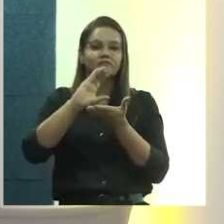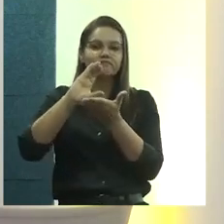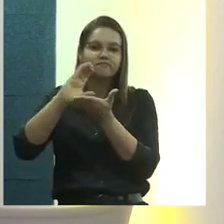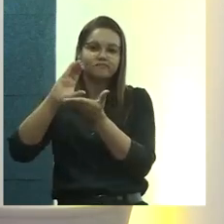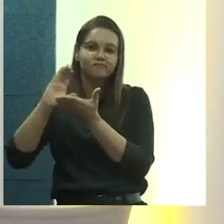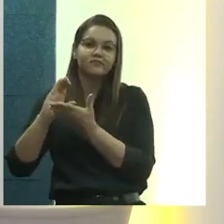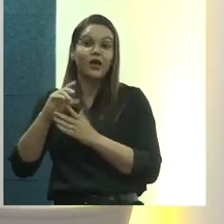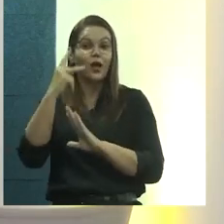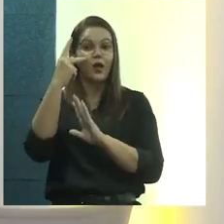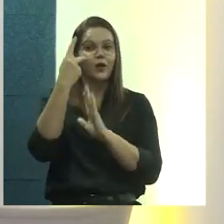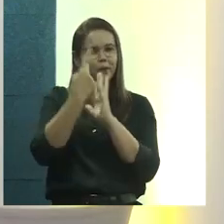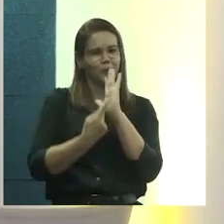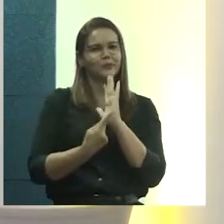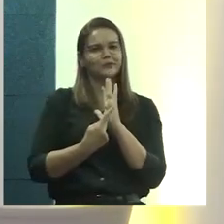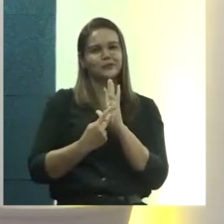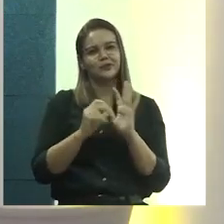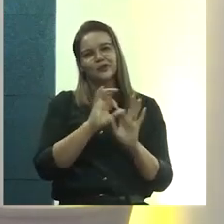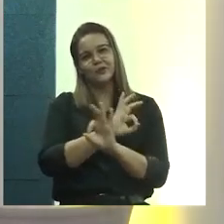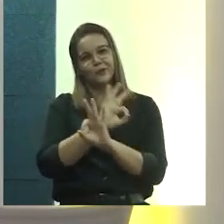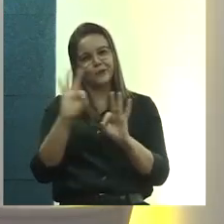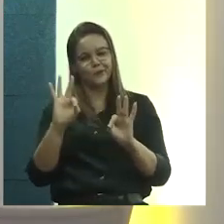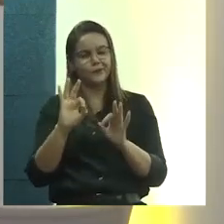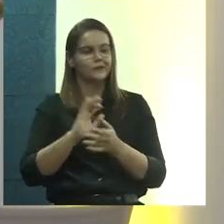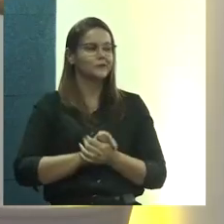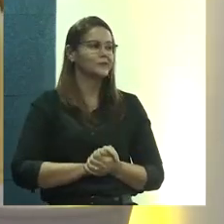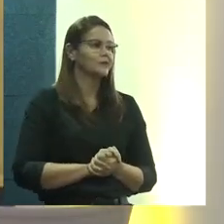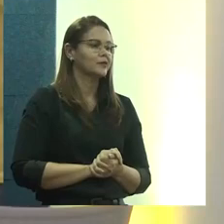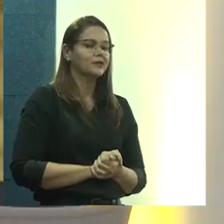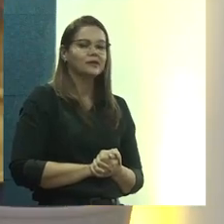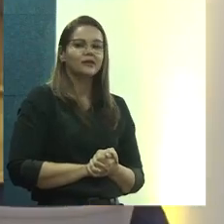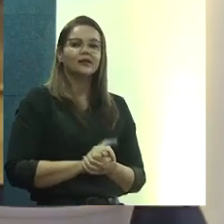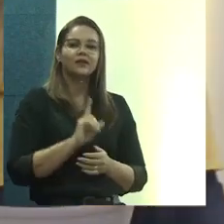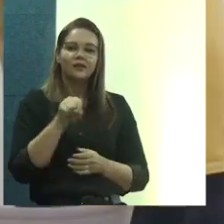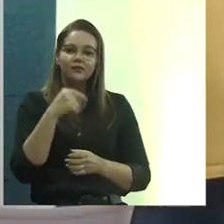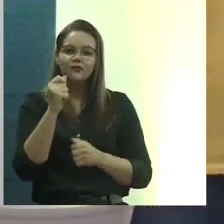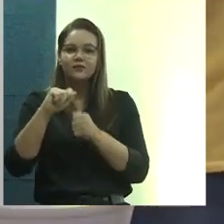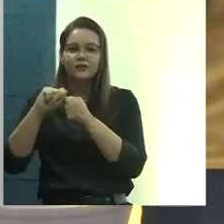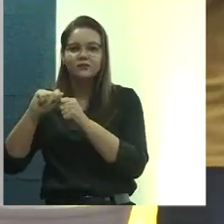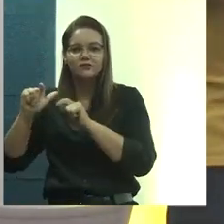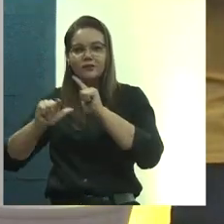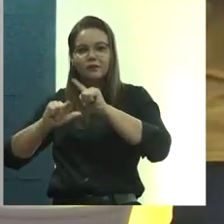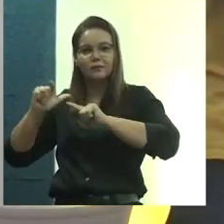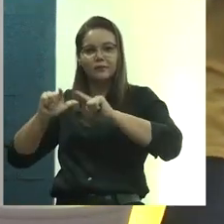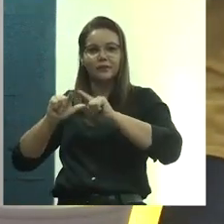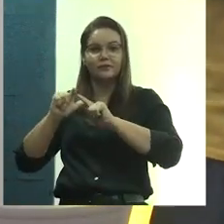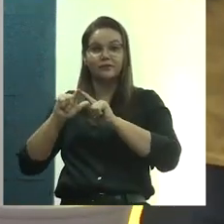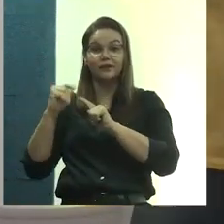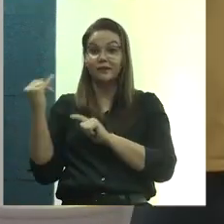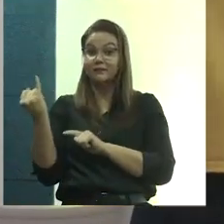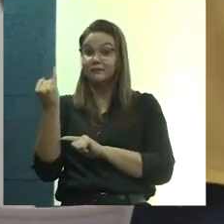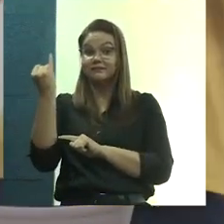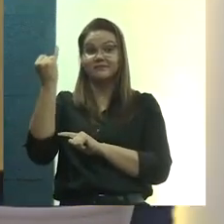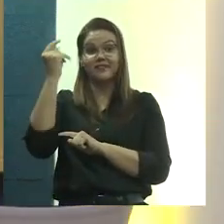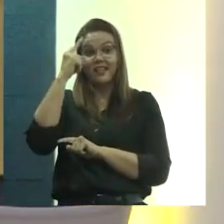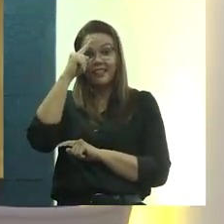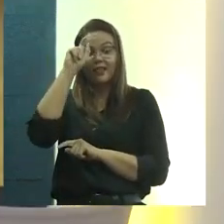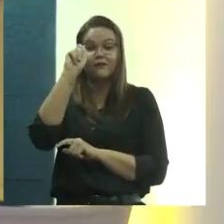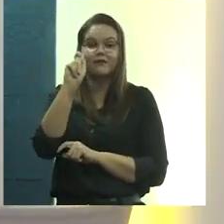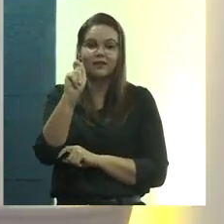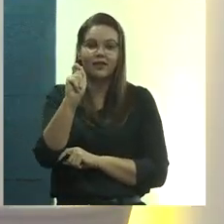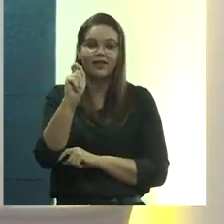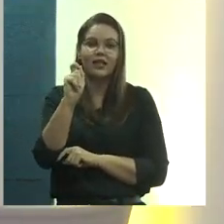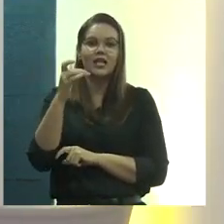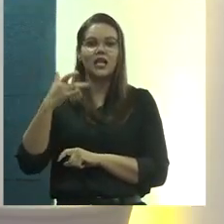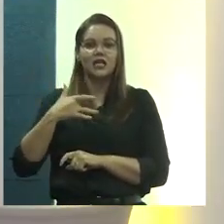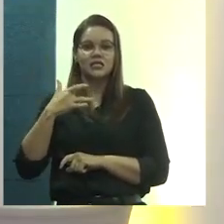projeto bastante bacana, em que a gente, então, desenvolveu um trabalho que, fundamentalmente, a ideia era da